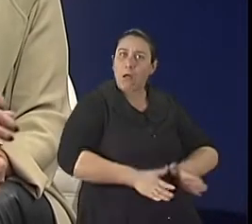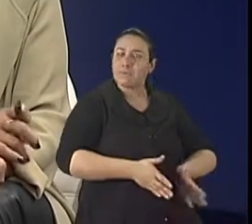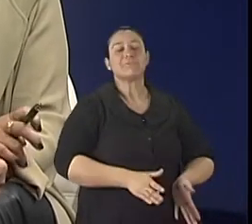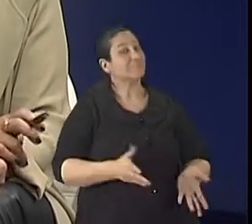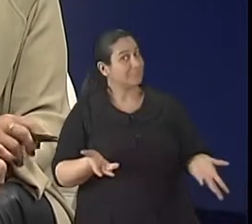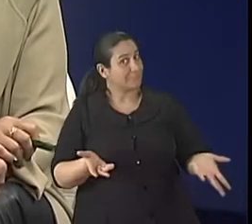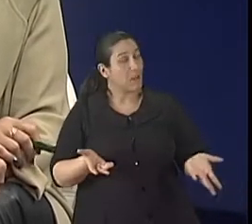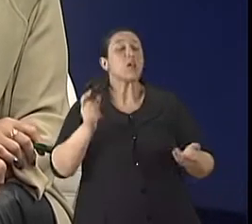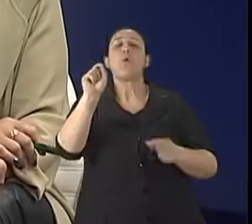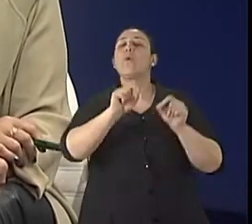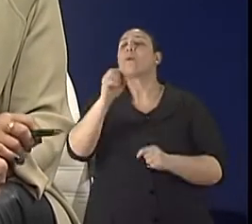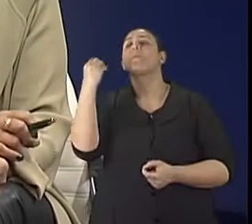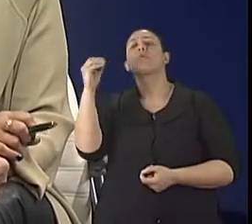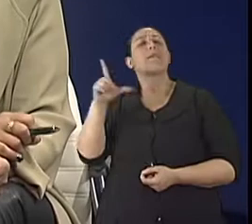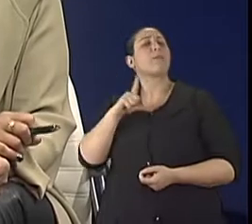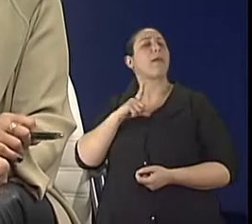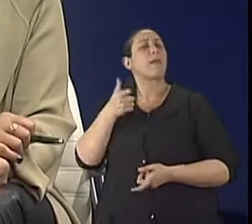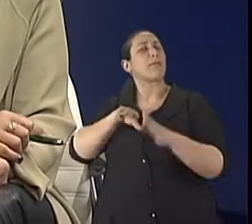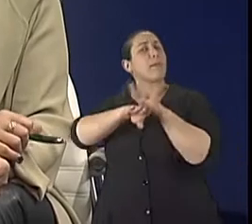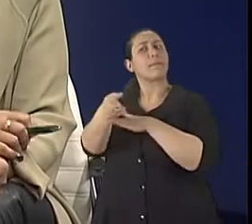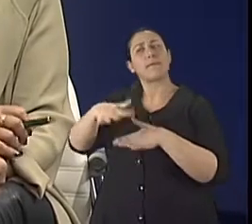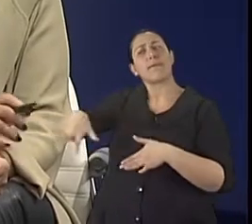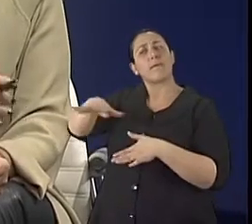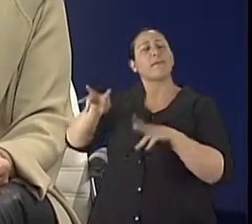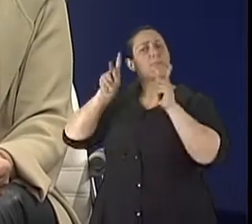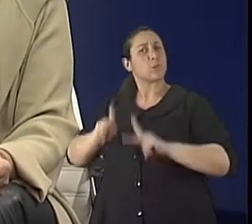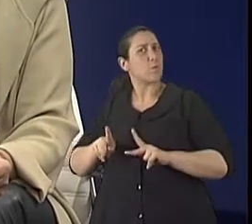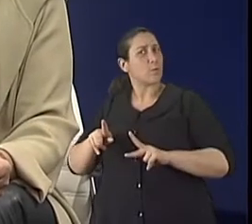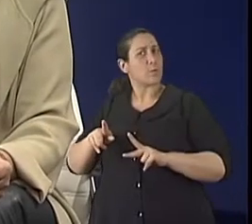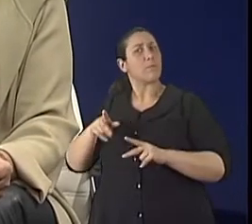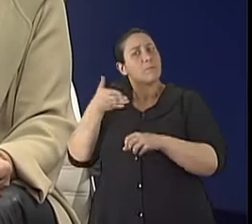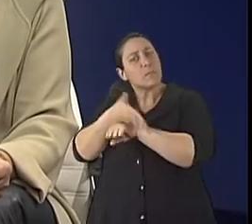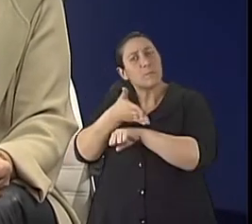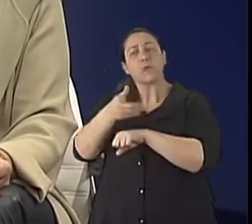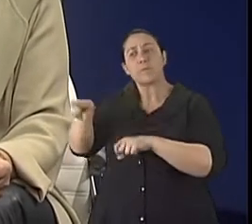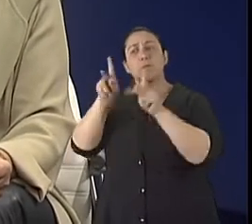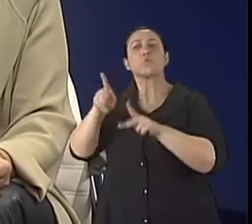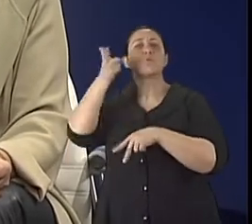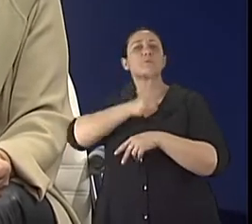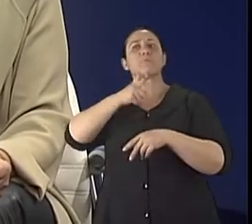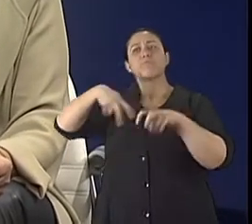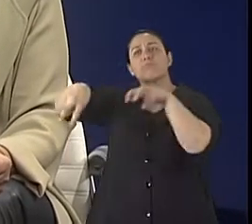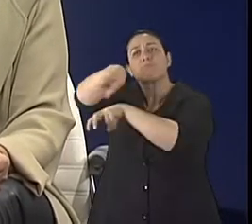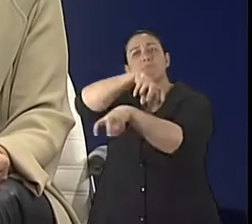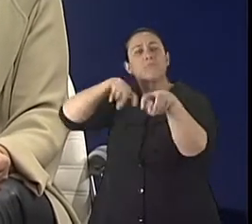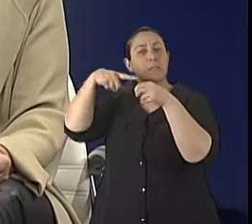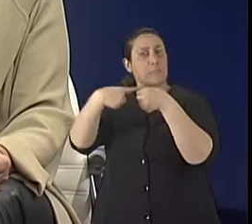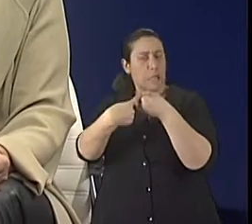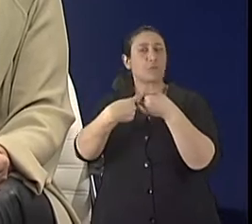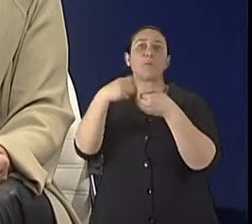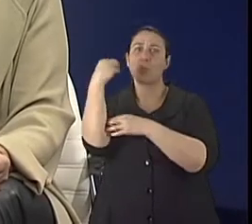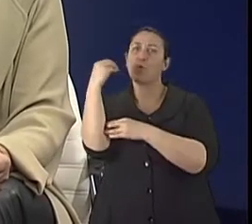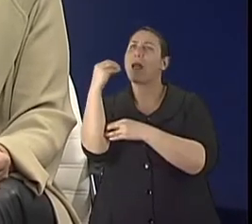será que Porto Alegre já tem? O que Porto Alegre já tem de acessibilidade para essa população? E nós sabemos que são muitas coisas,